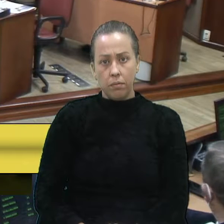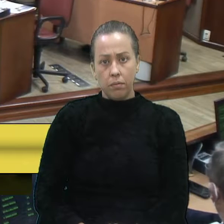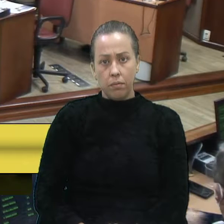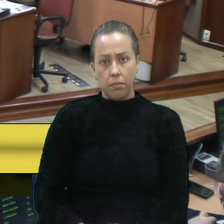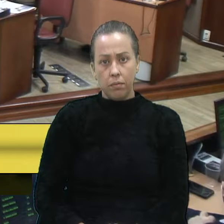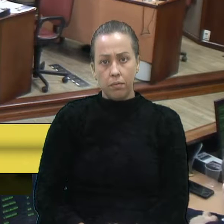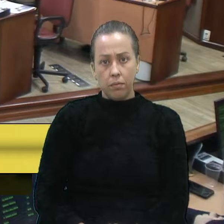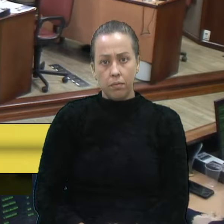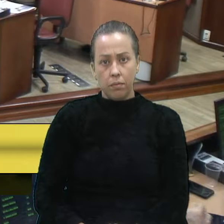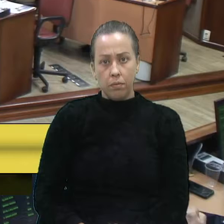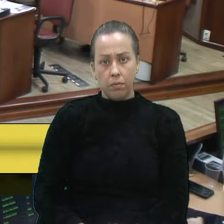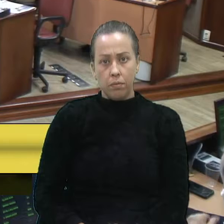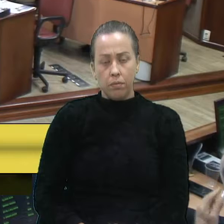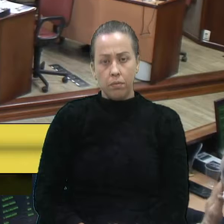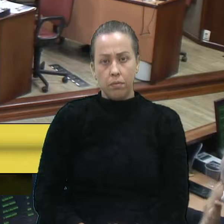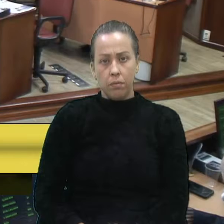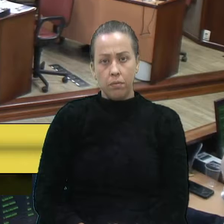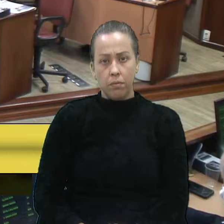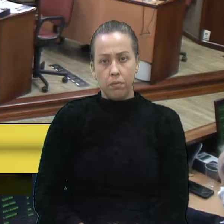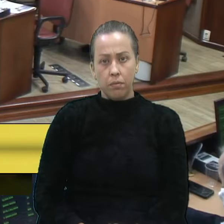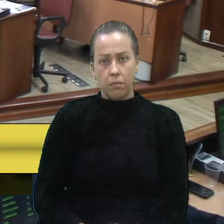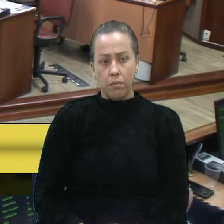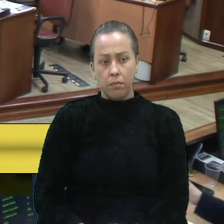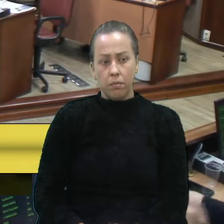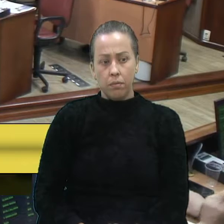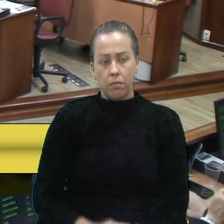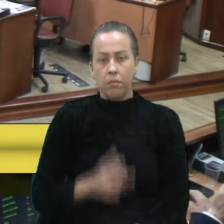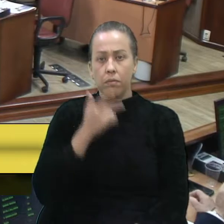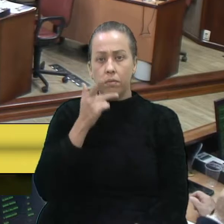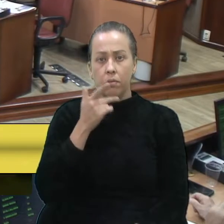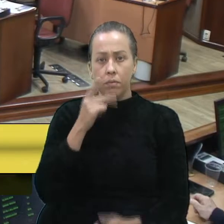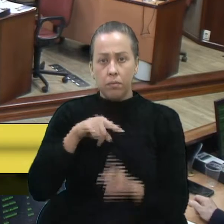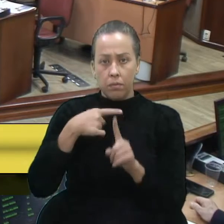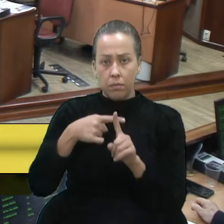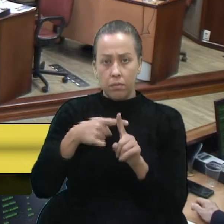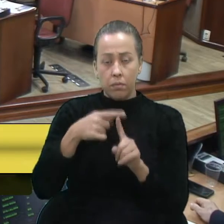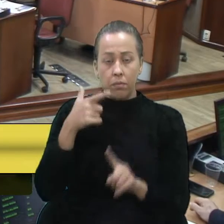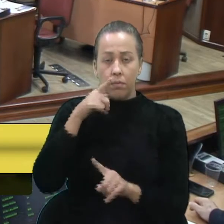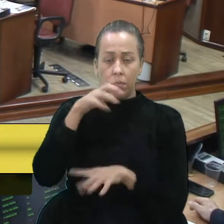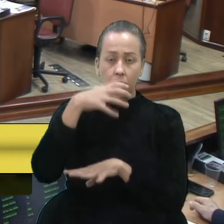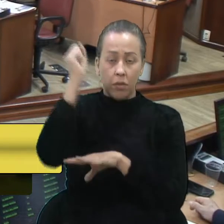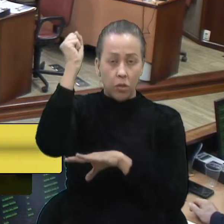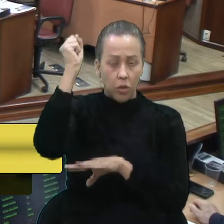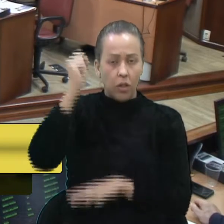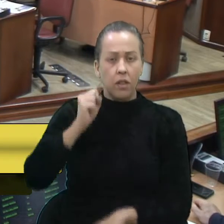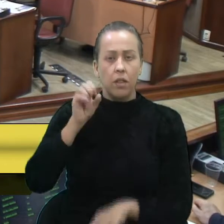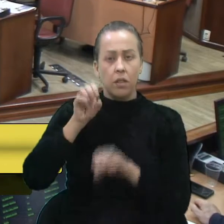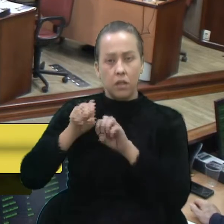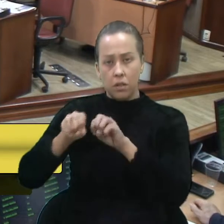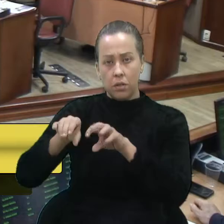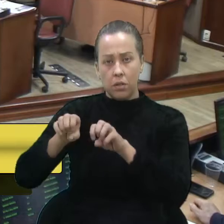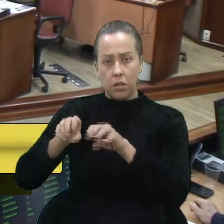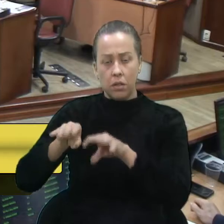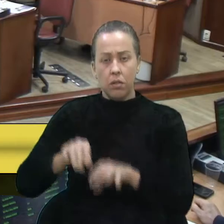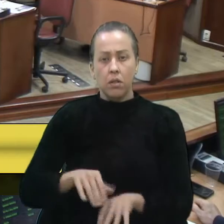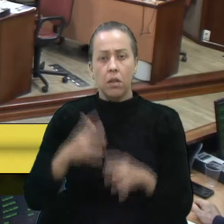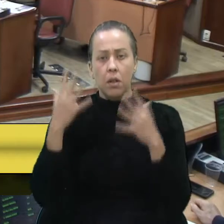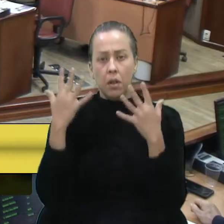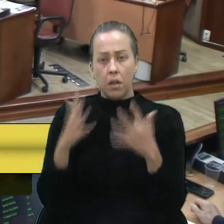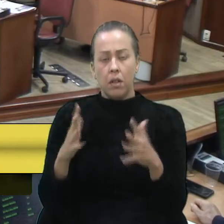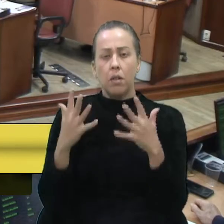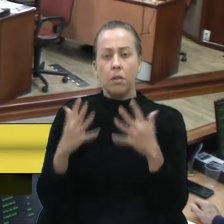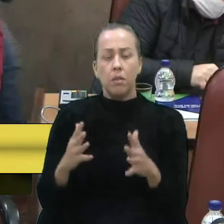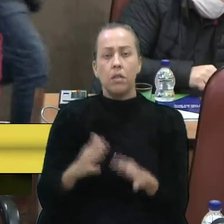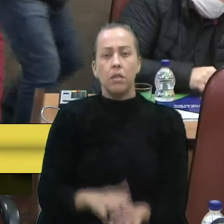Eu vou falar sobre uma situação positiva, uma conquista, sobre a educação, parabenizar